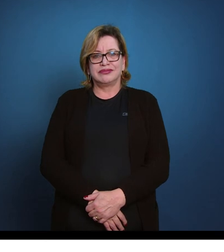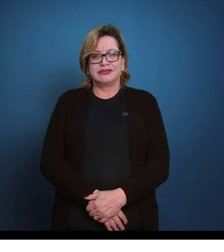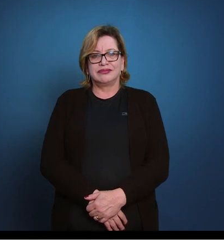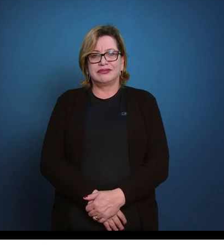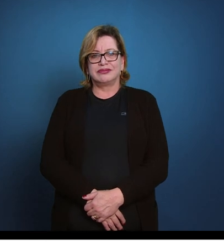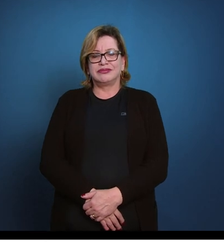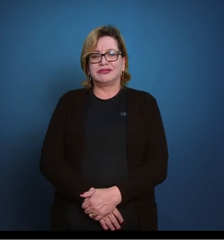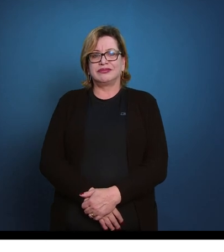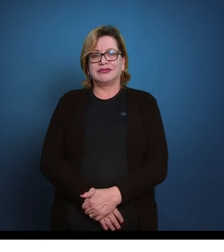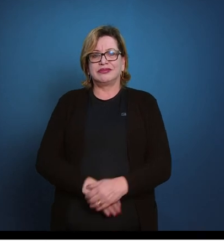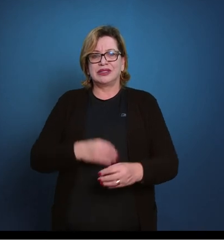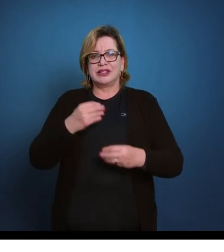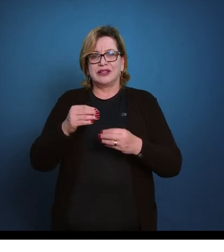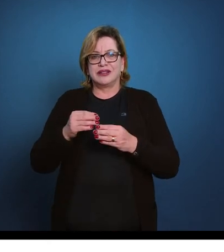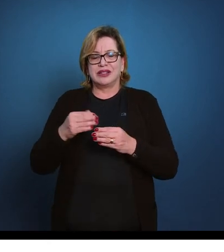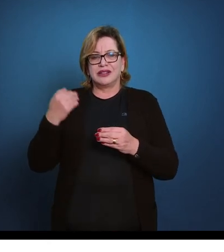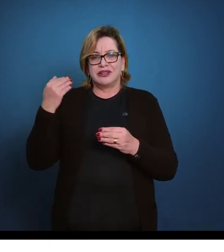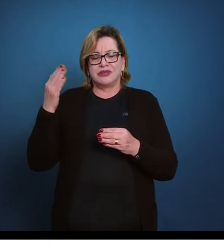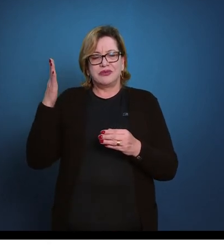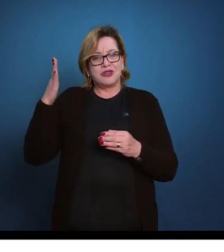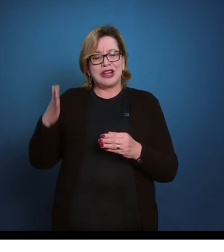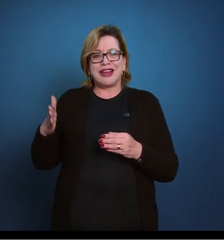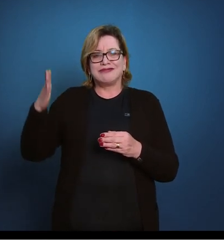E na lateral.